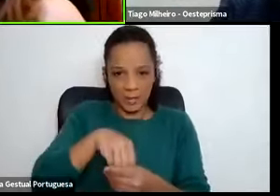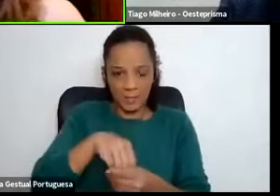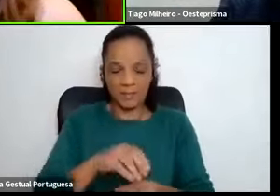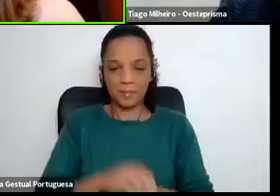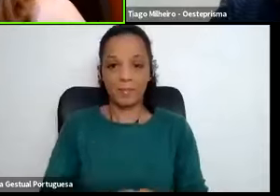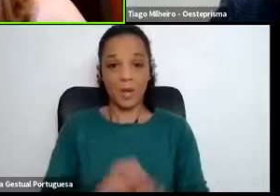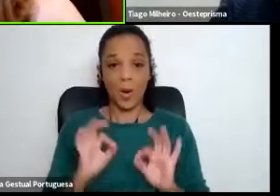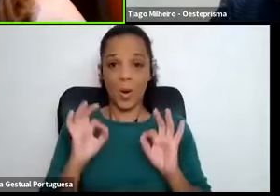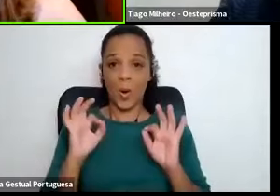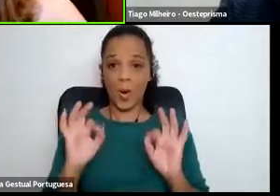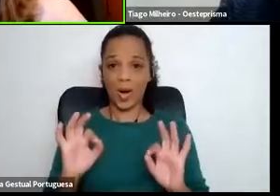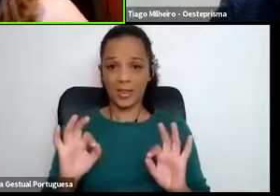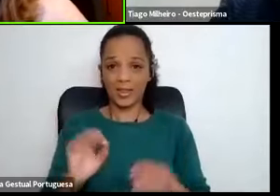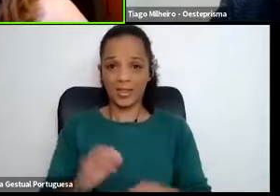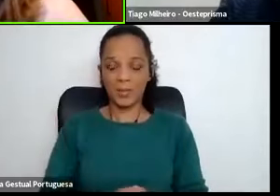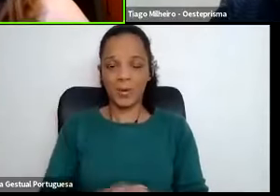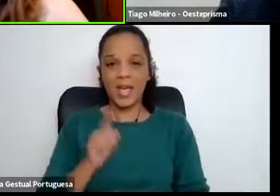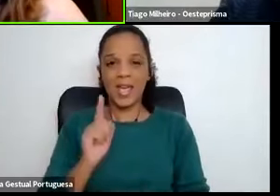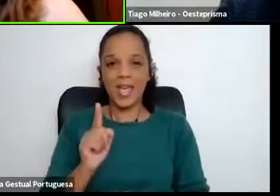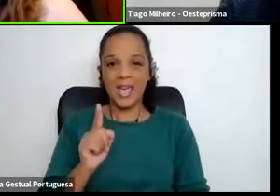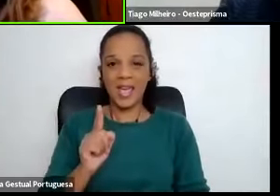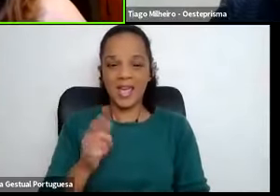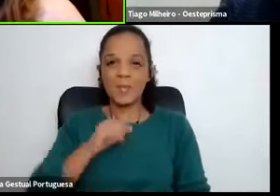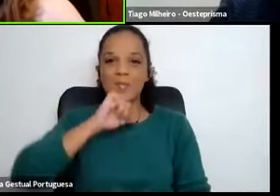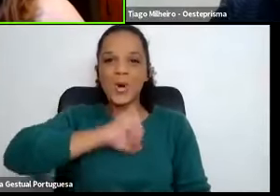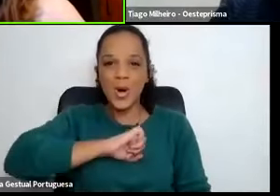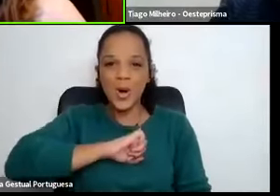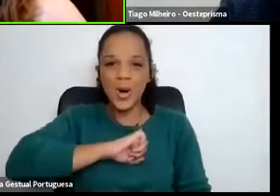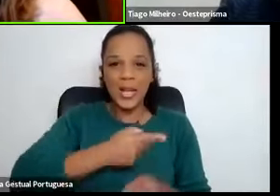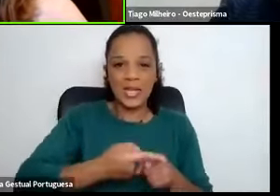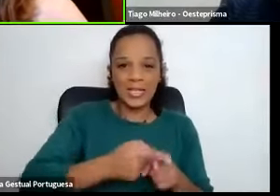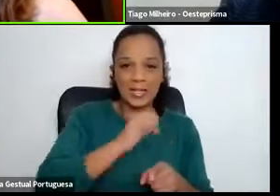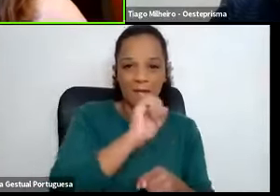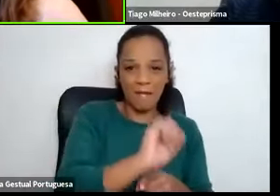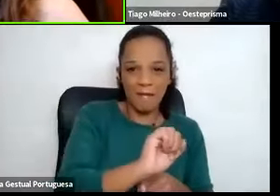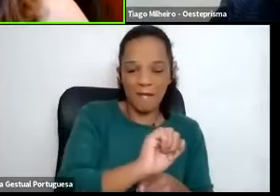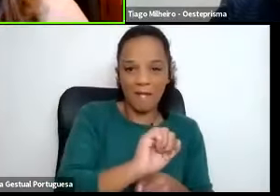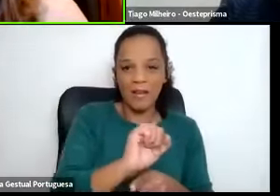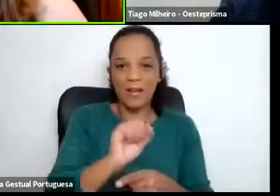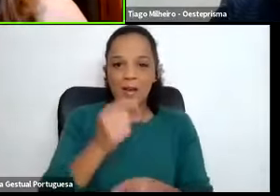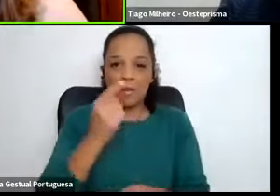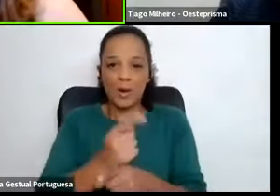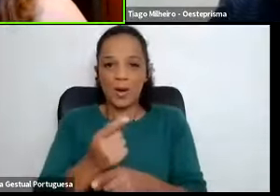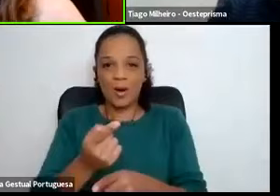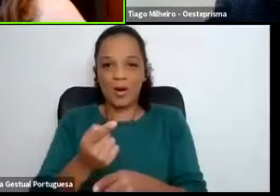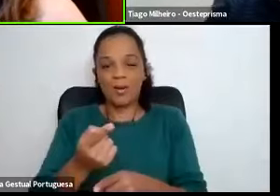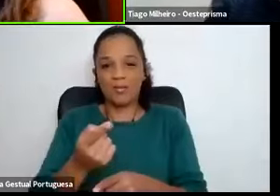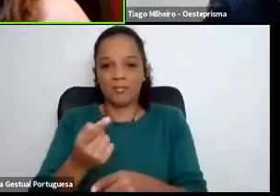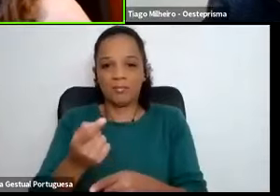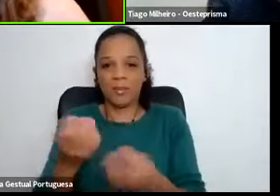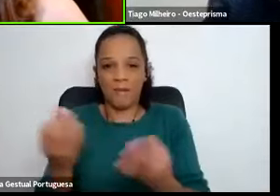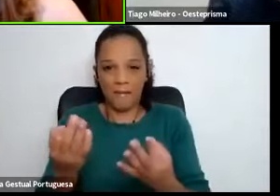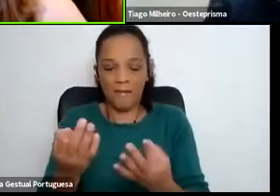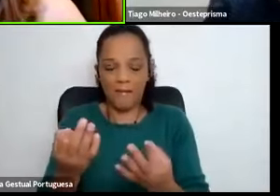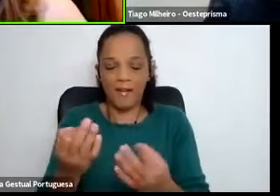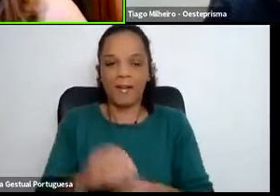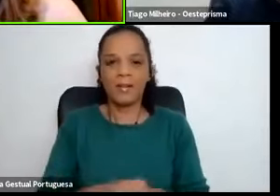Ótimo, então foi aí uma conjunção de interesses muito boa e muito rica.